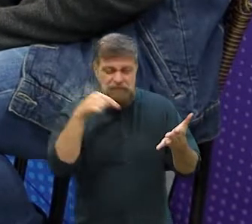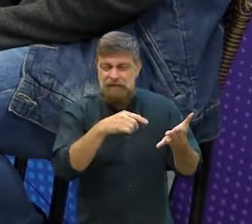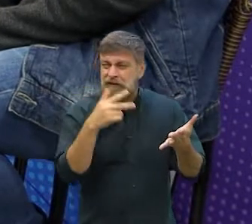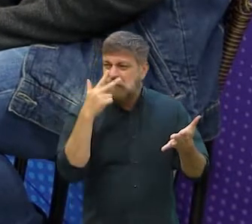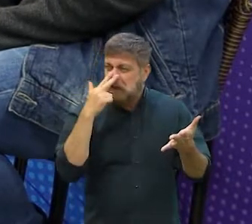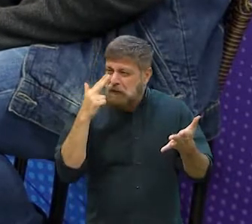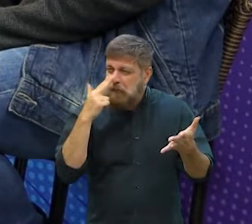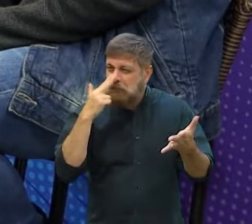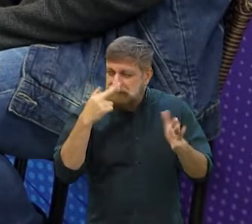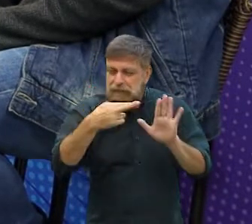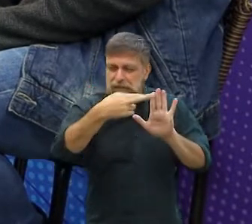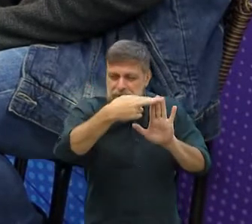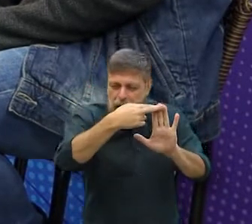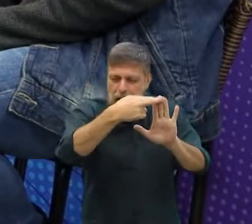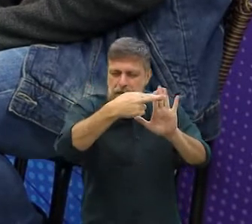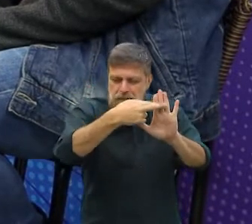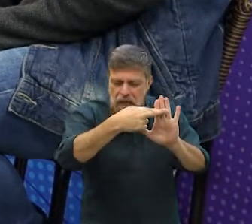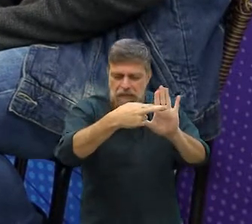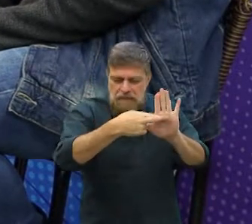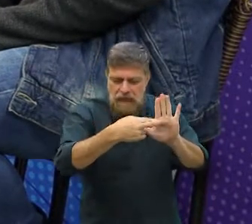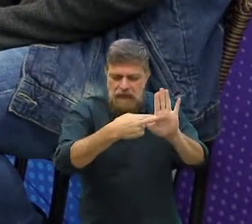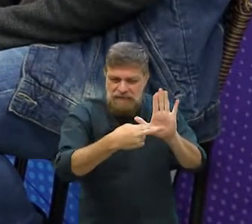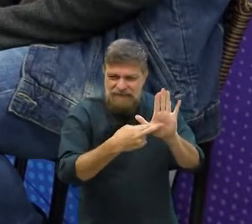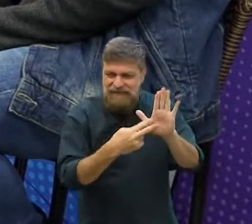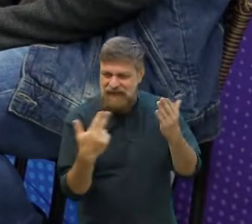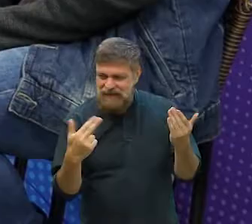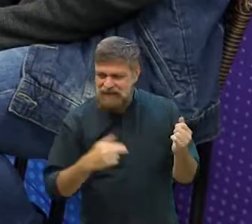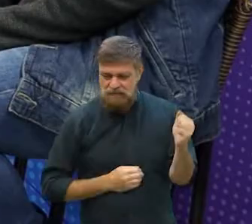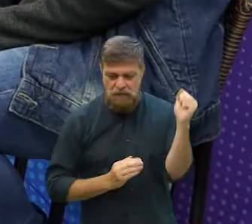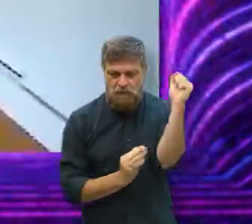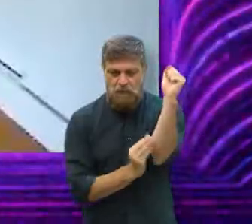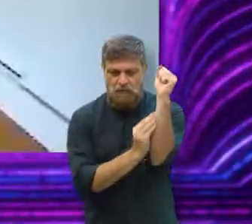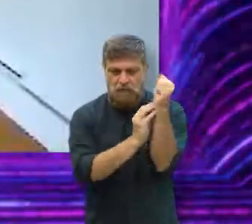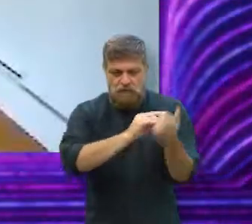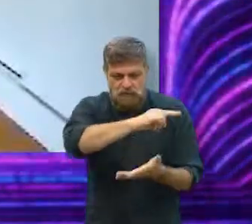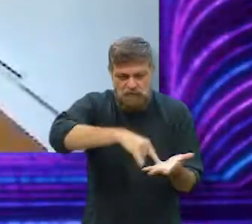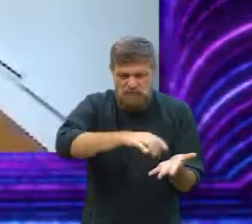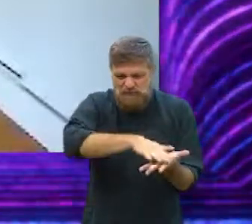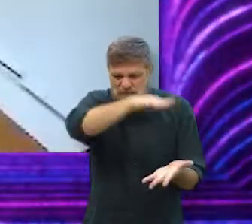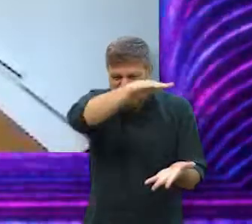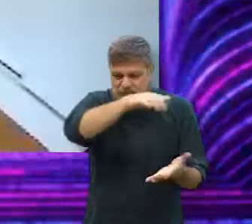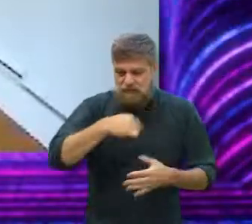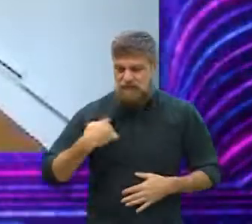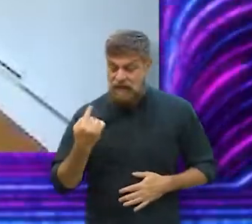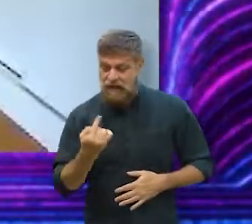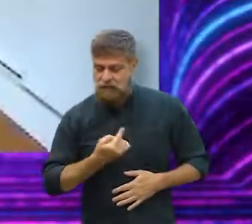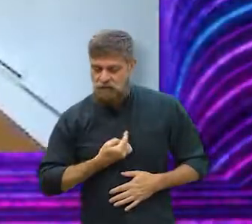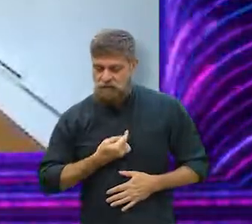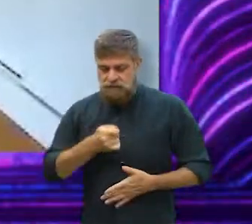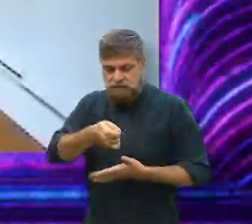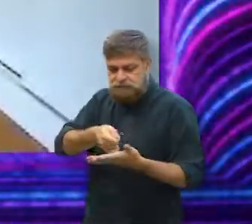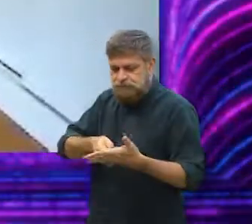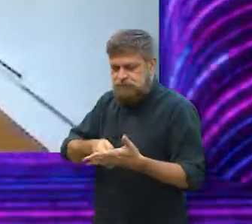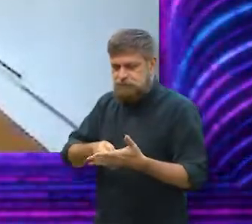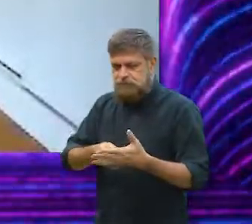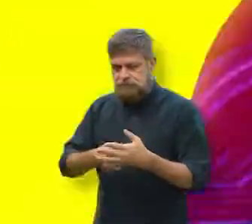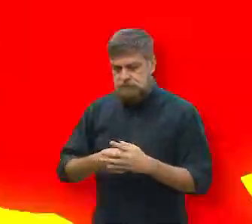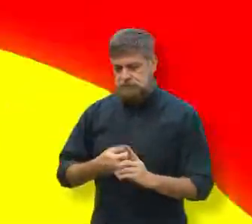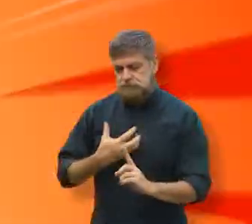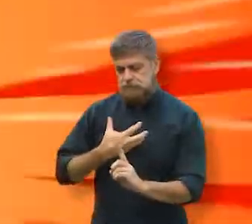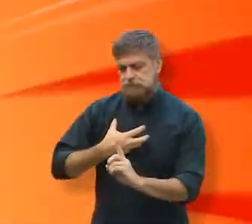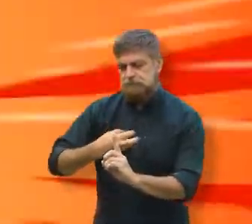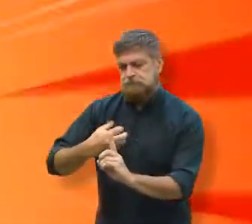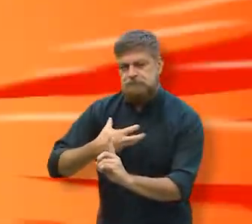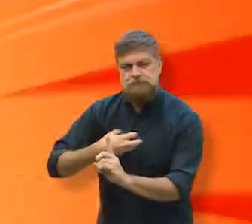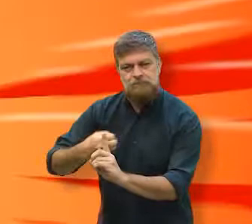normalmente fica uma coisa muito burocrática, assim, né? Então, tudo que a gente escreve, pega em algum lugar a gente, assim. Então,